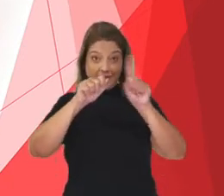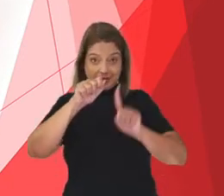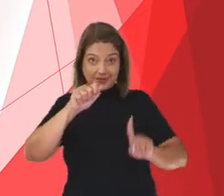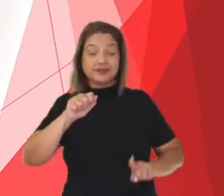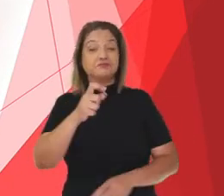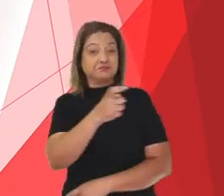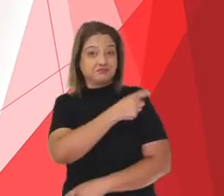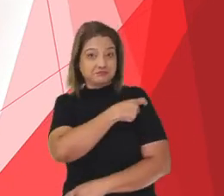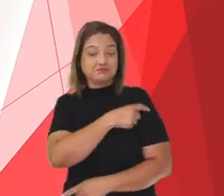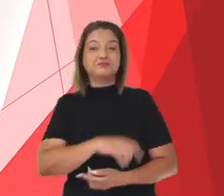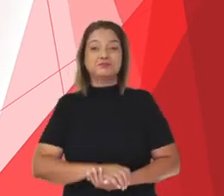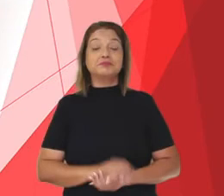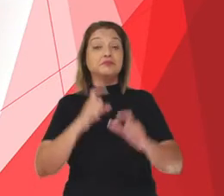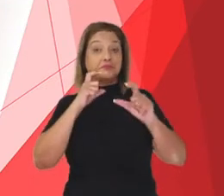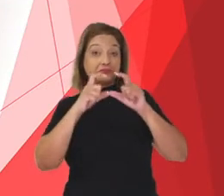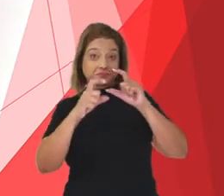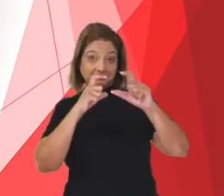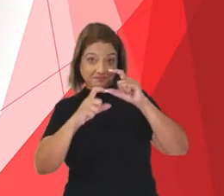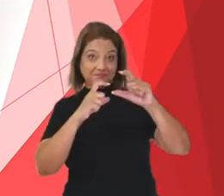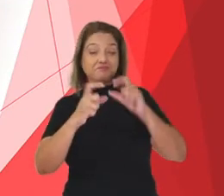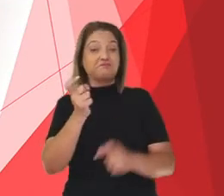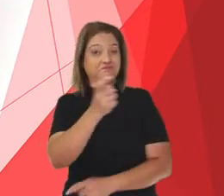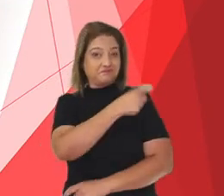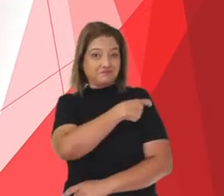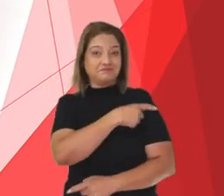e Pfizer.